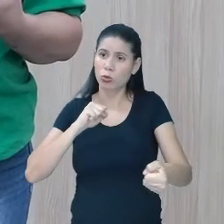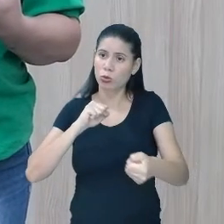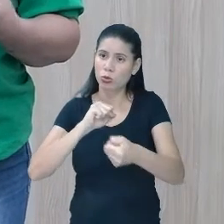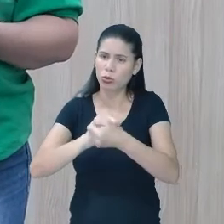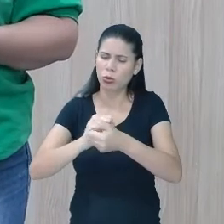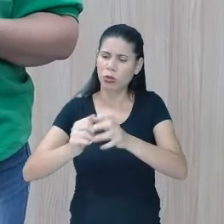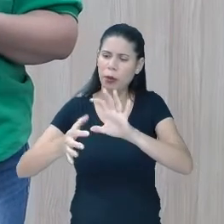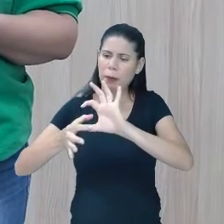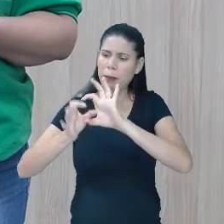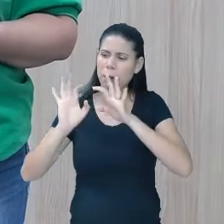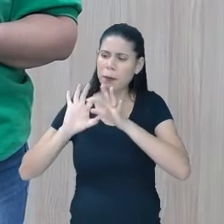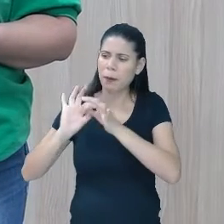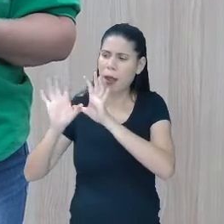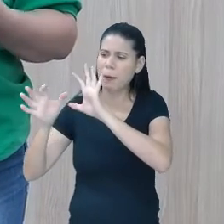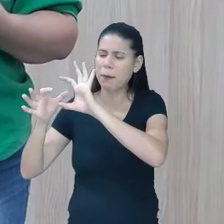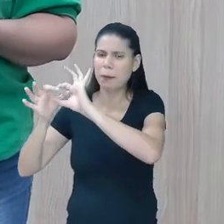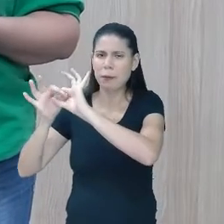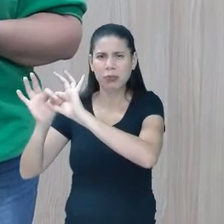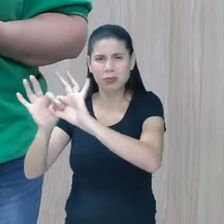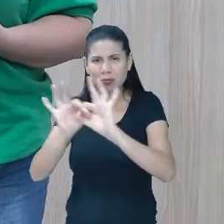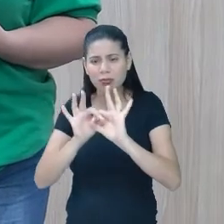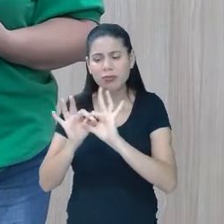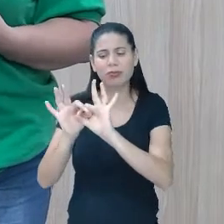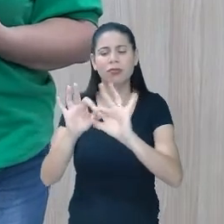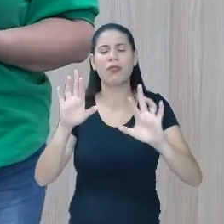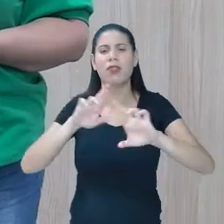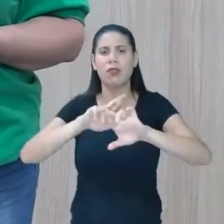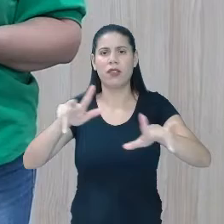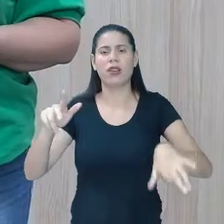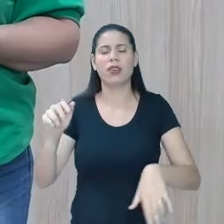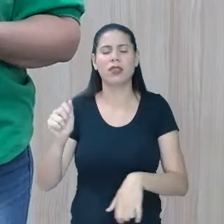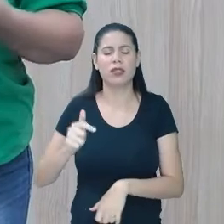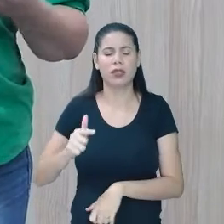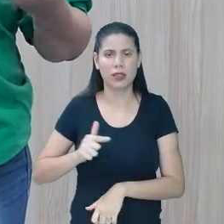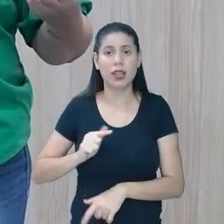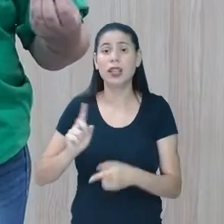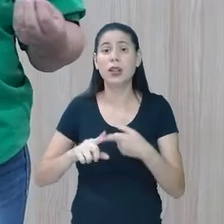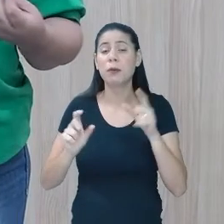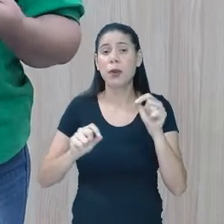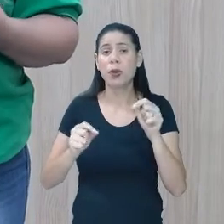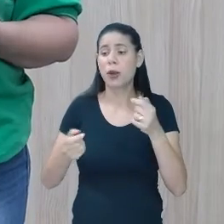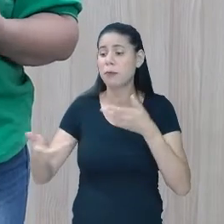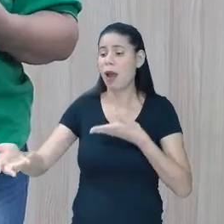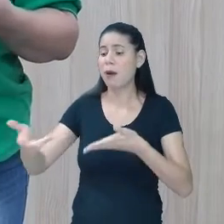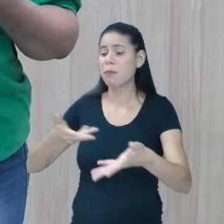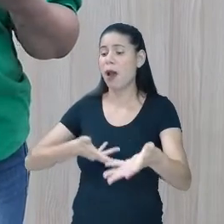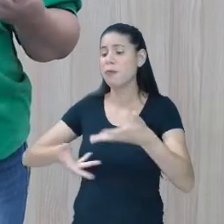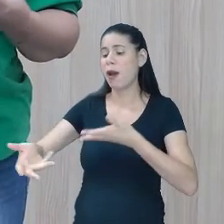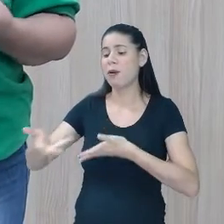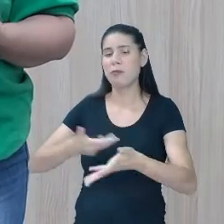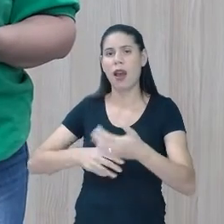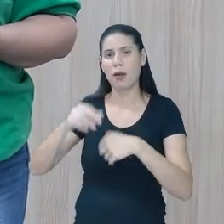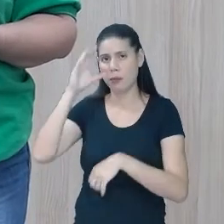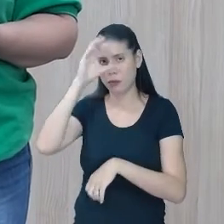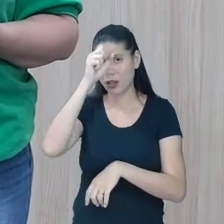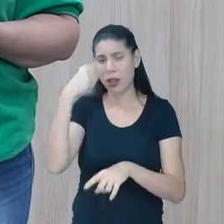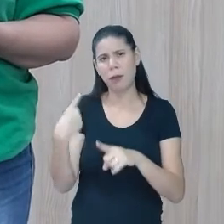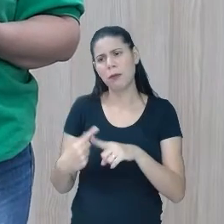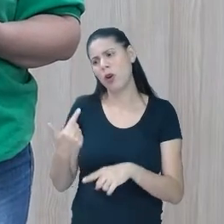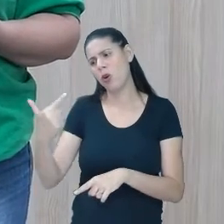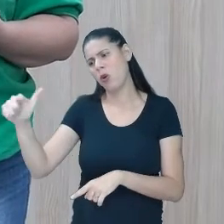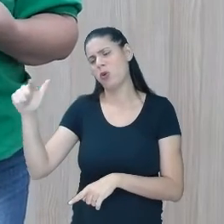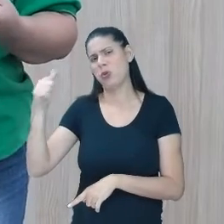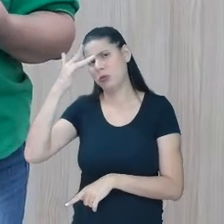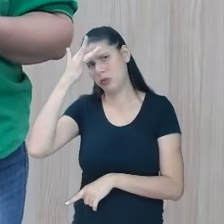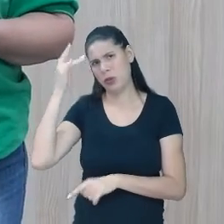fazem a diferença e um aprendendo com o outro. Porque tem sempre alguém que já teve alguma experiência